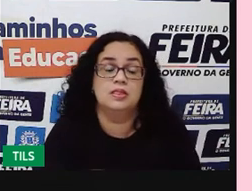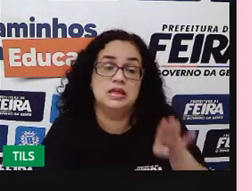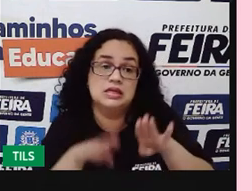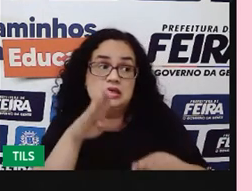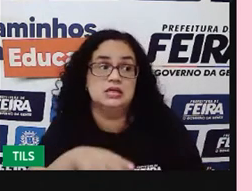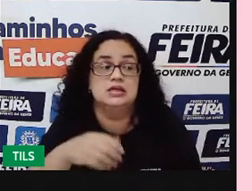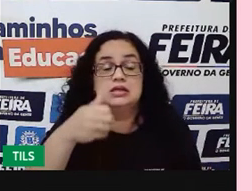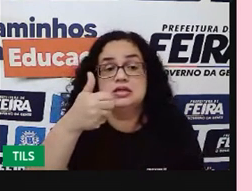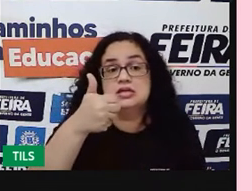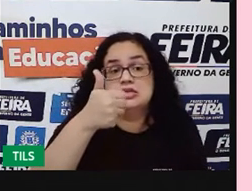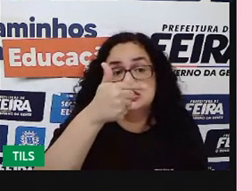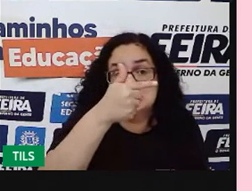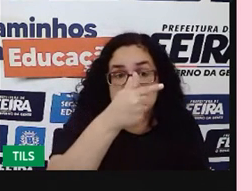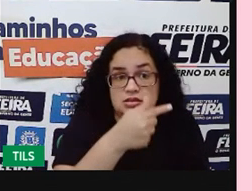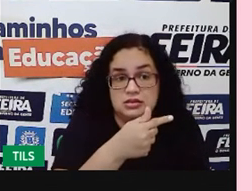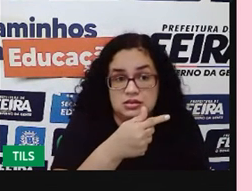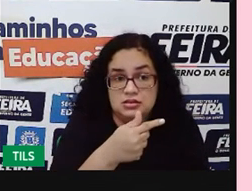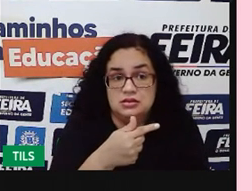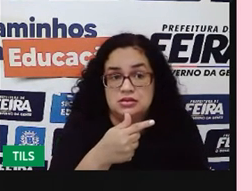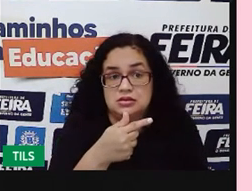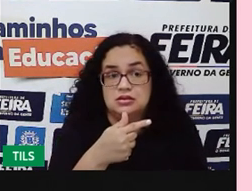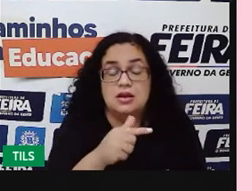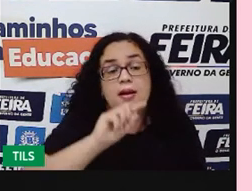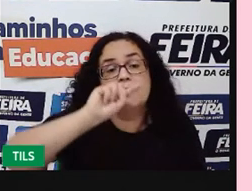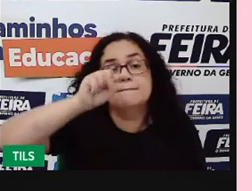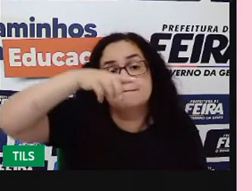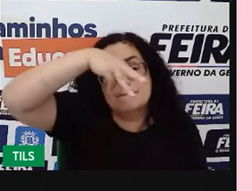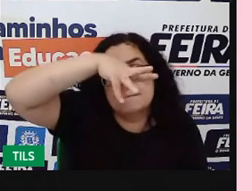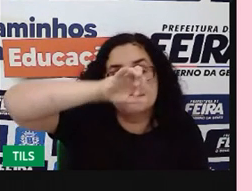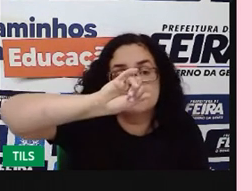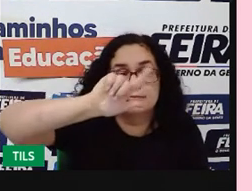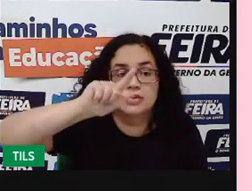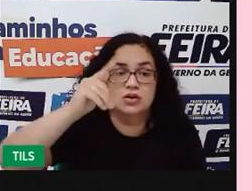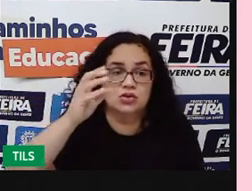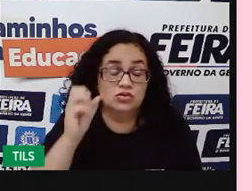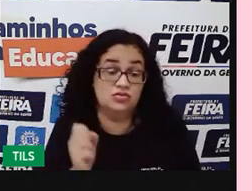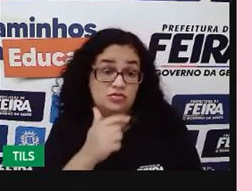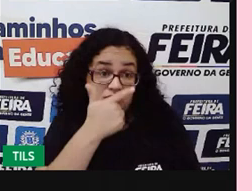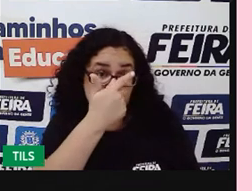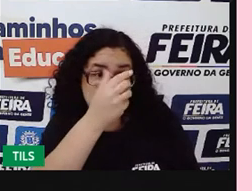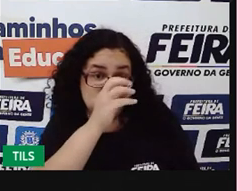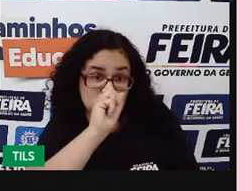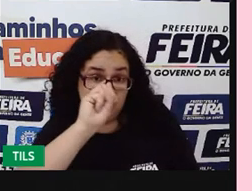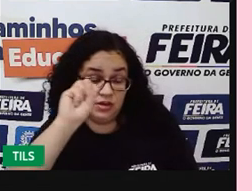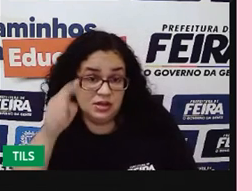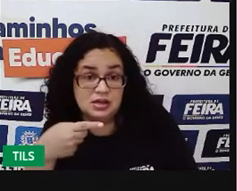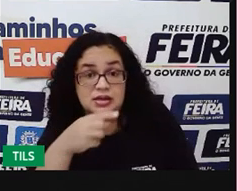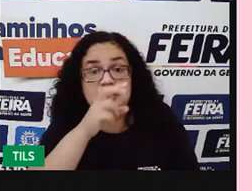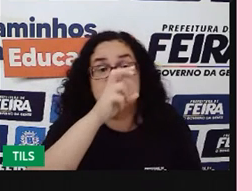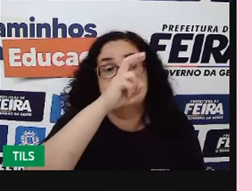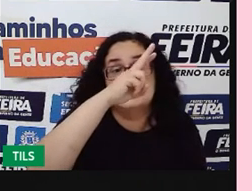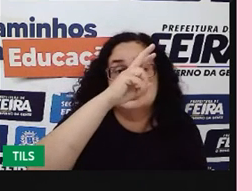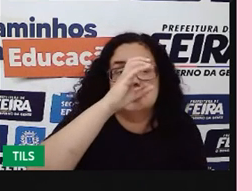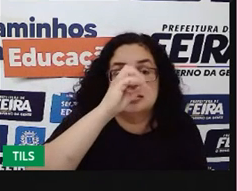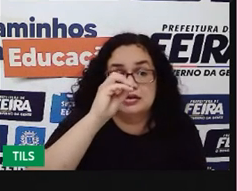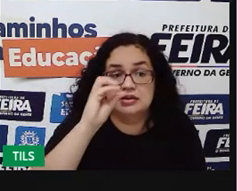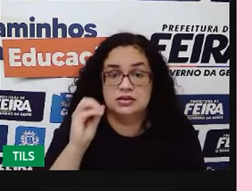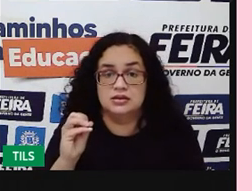17, 17 milhões, 628 mil, 588